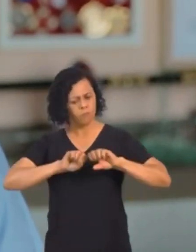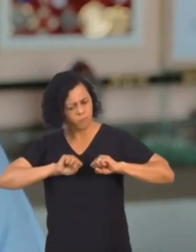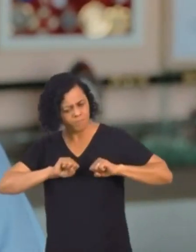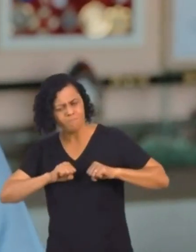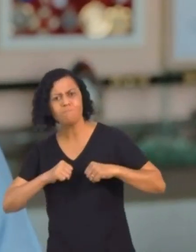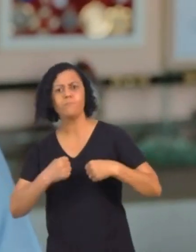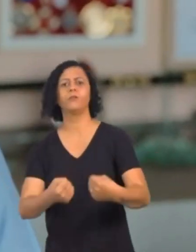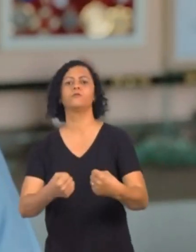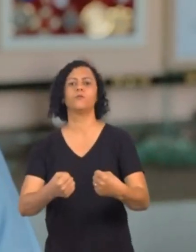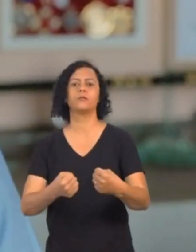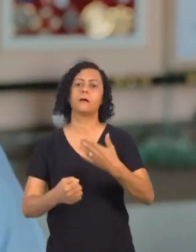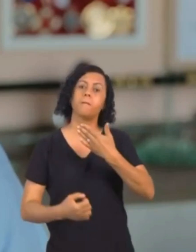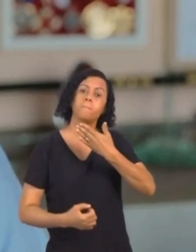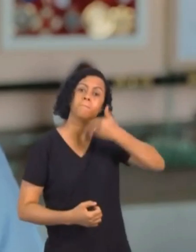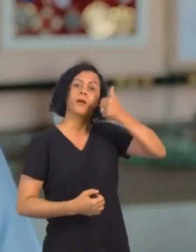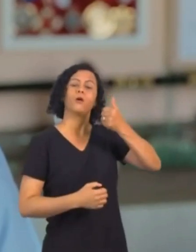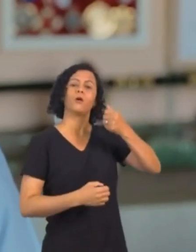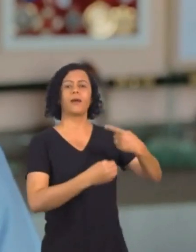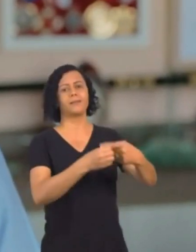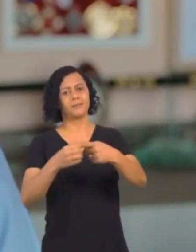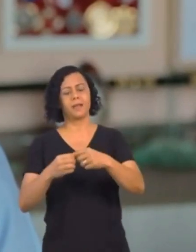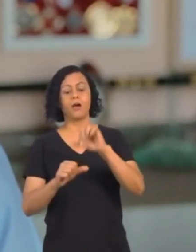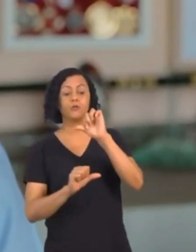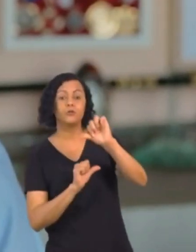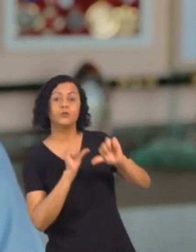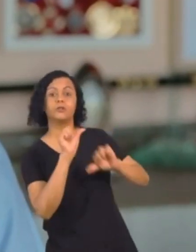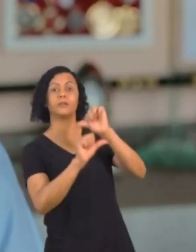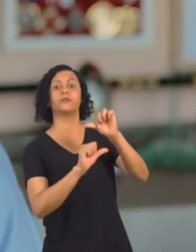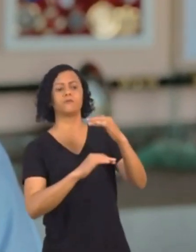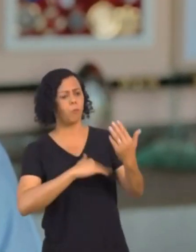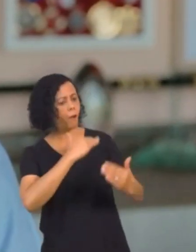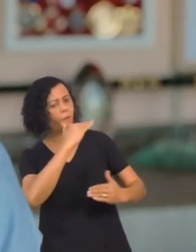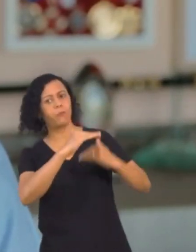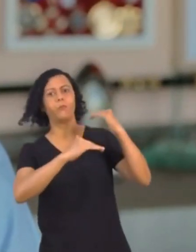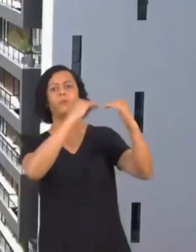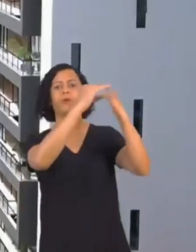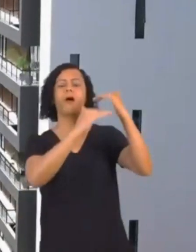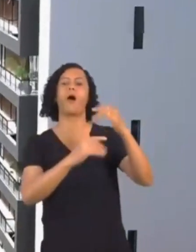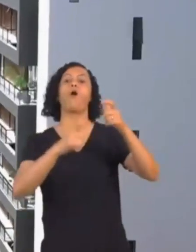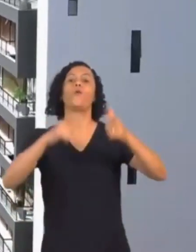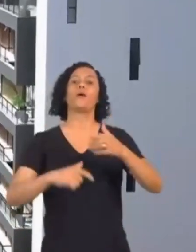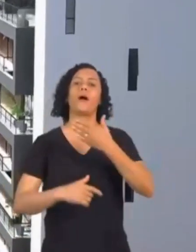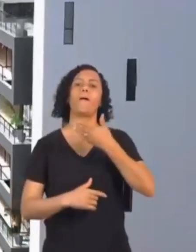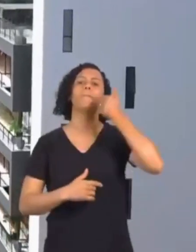para melhorar essa cidade, para transformar essa cidade num lugar melhor para se viver.